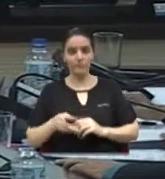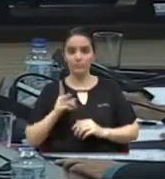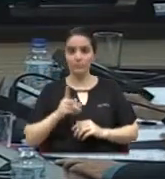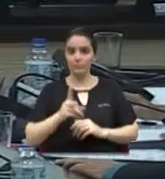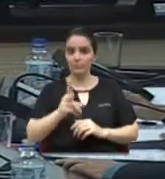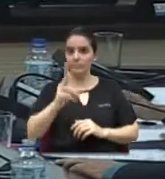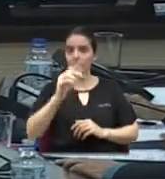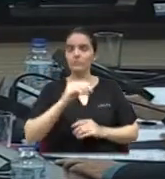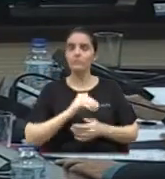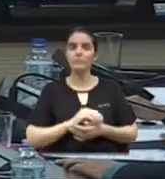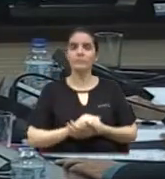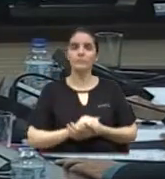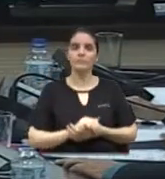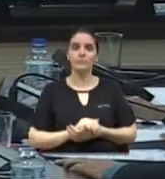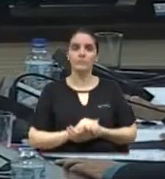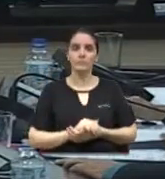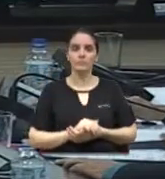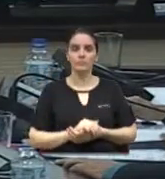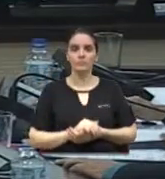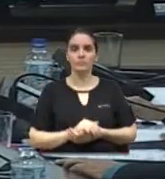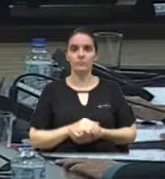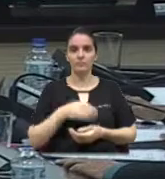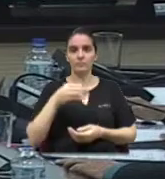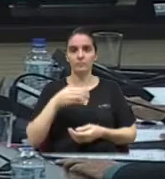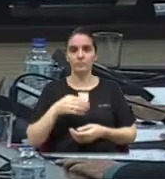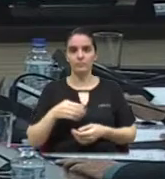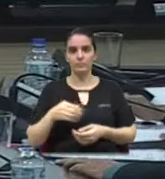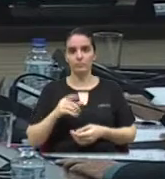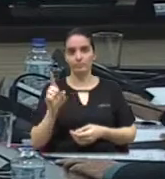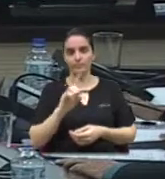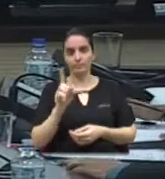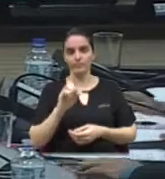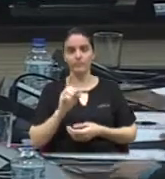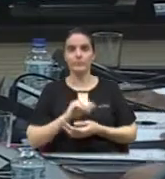sequência das moções que se passam na frente da moção de pesar, então meu voto é não.